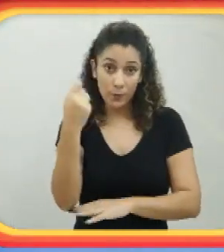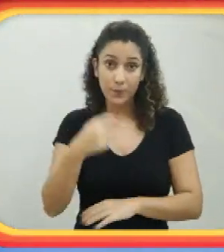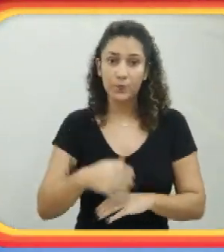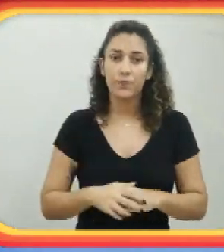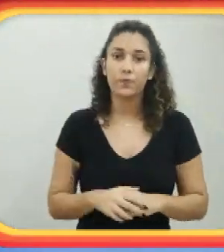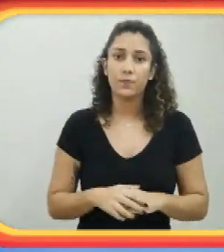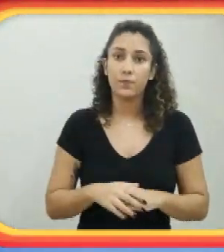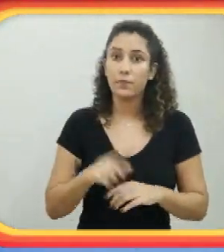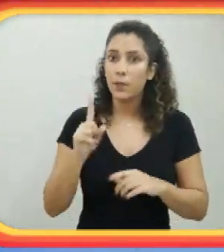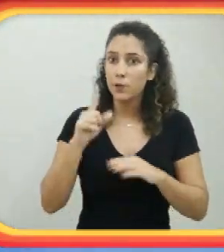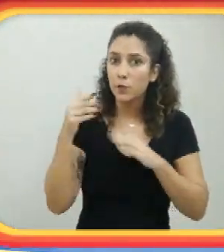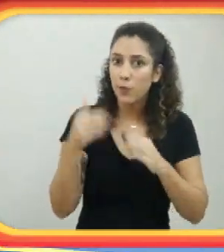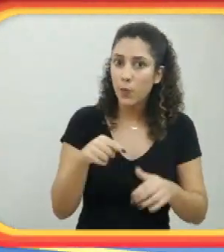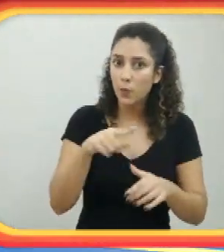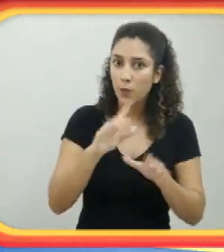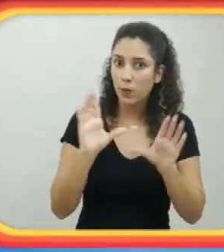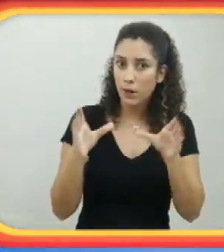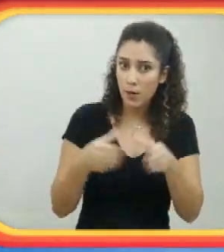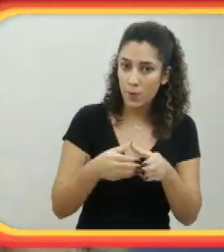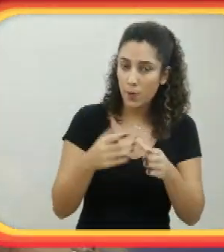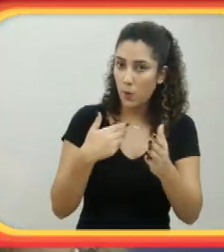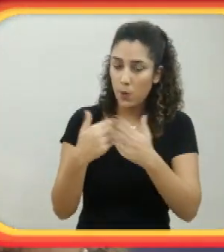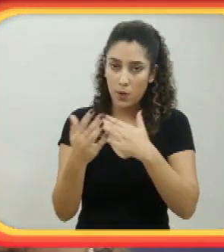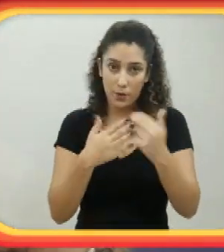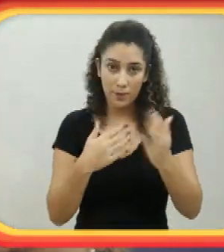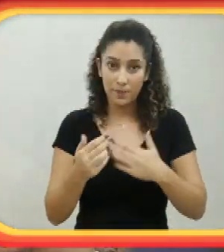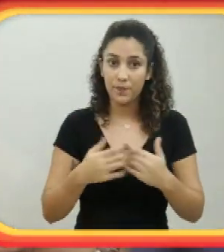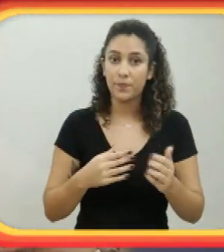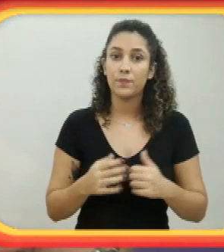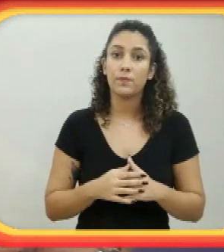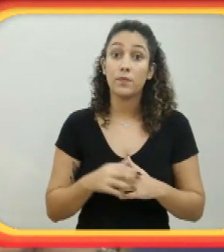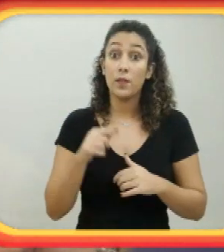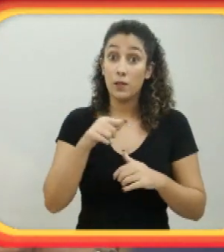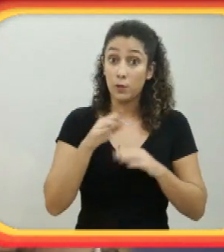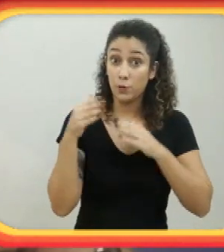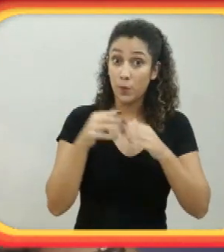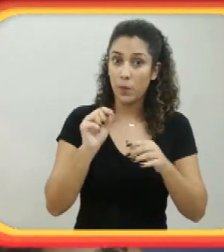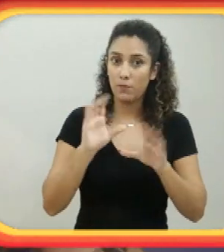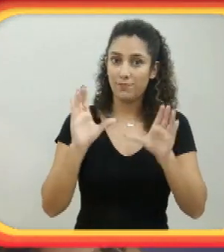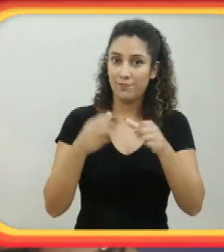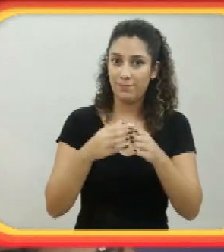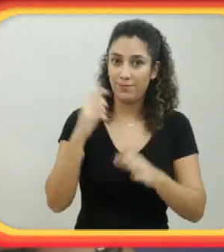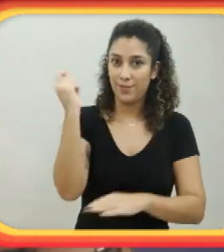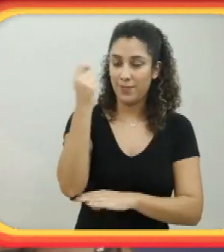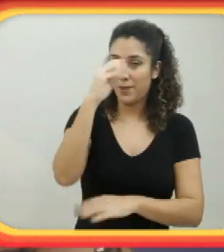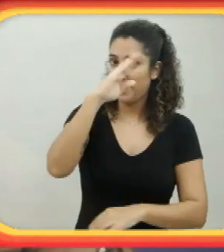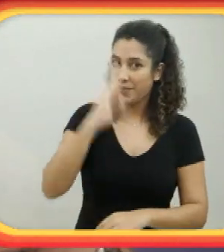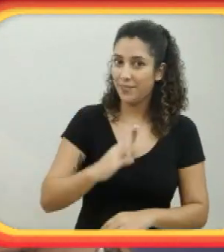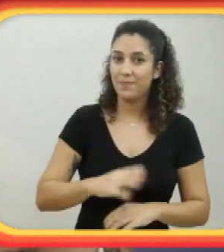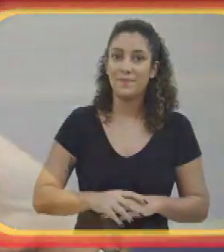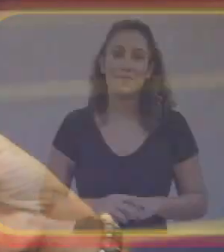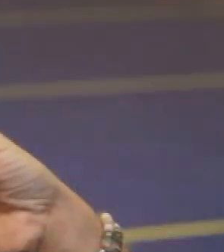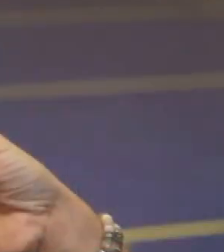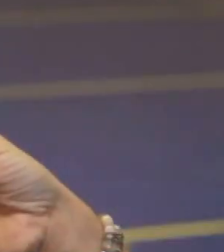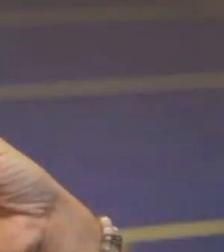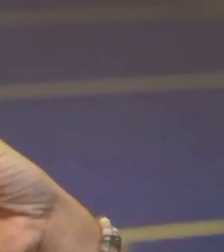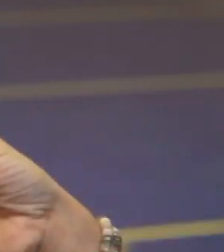muitos bons resultados. Eu acho que é legal quando você chega numa seleção, não chegou uma equipe qualquer, chegou a seleção brasileira.